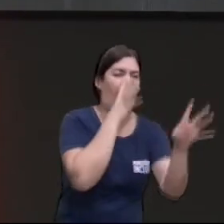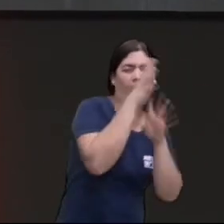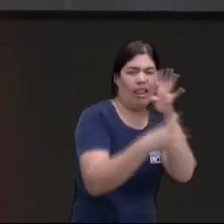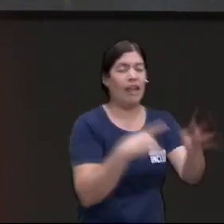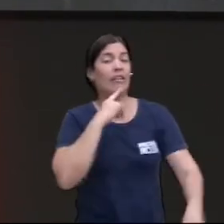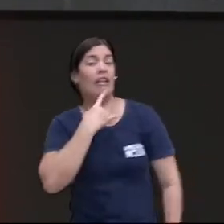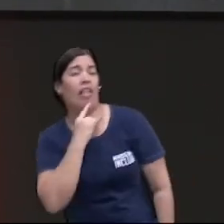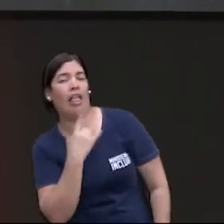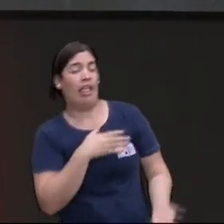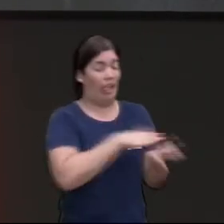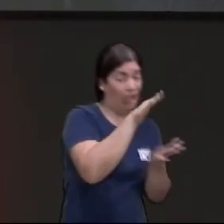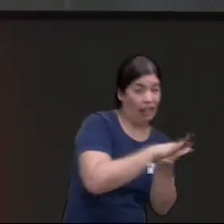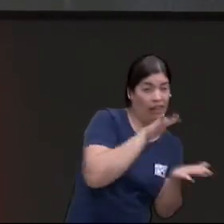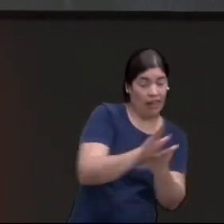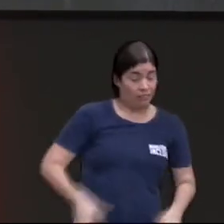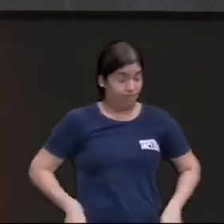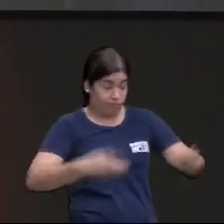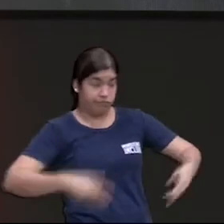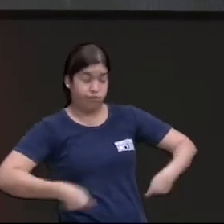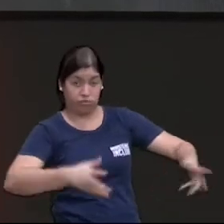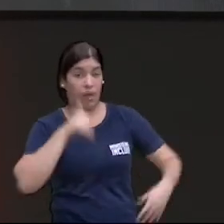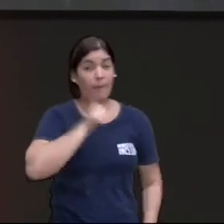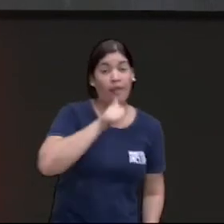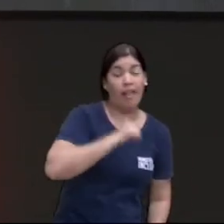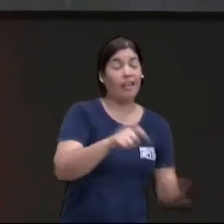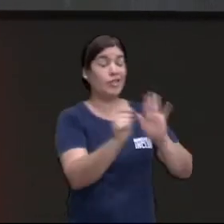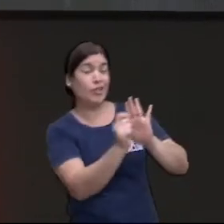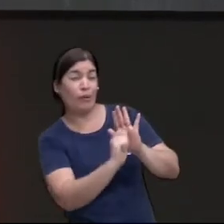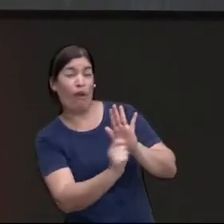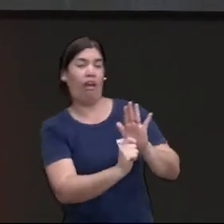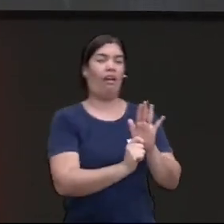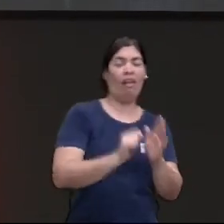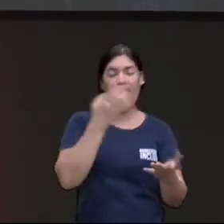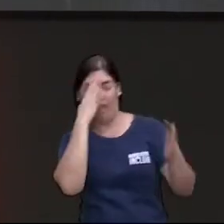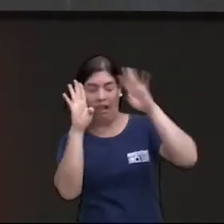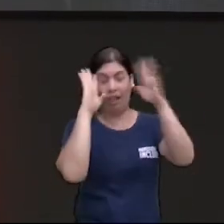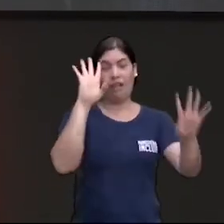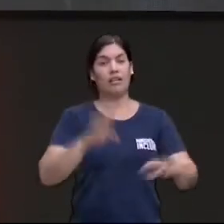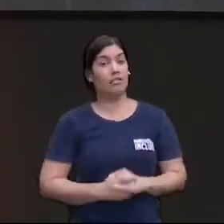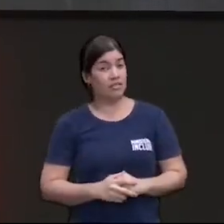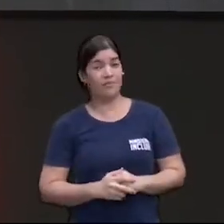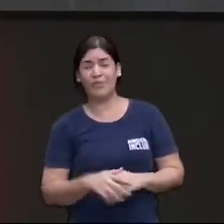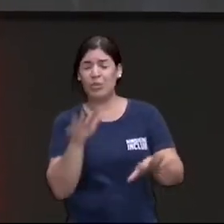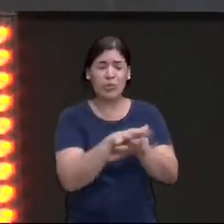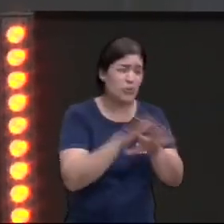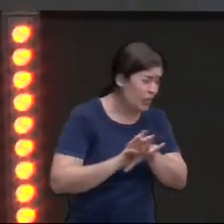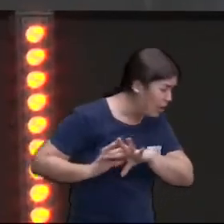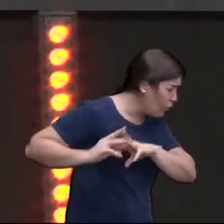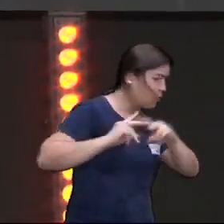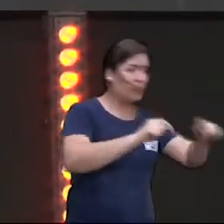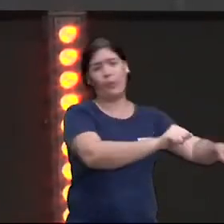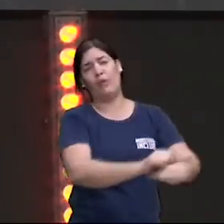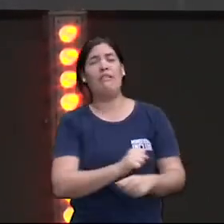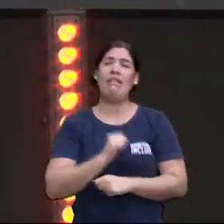bronca cervejada mulherada droga curtição orgia ele